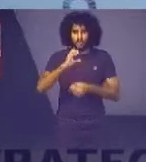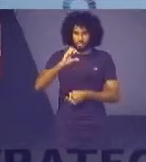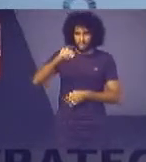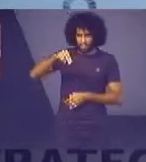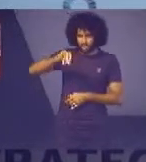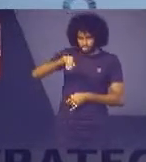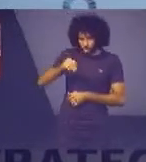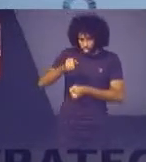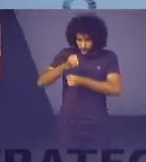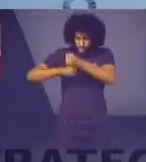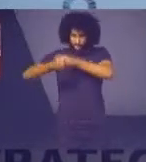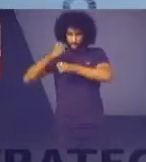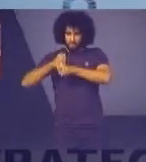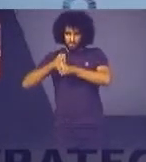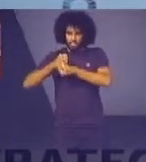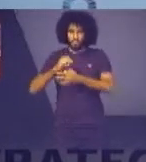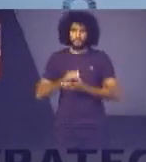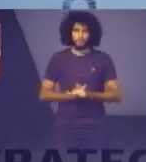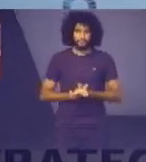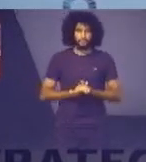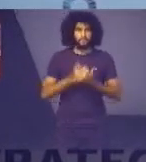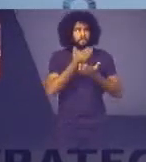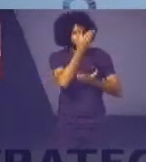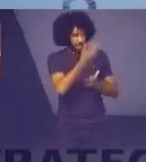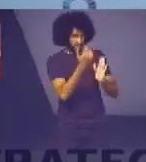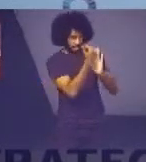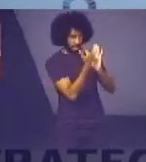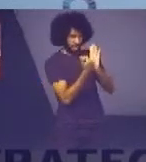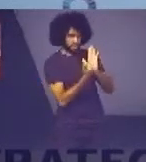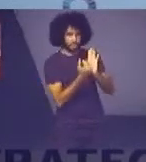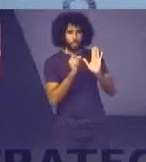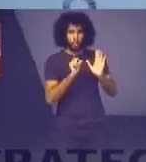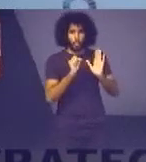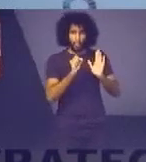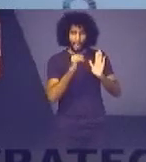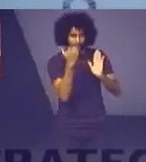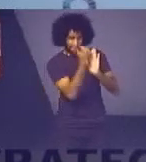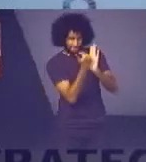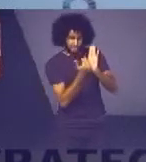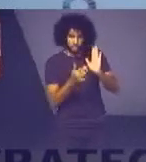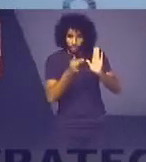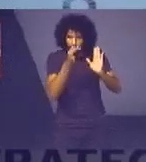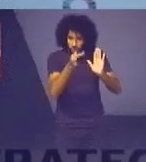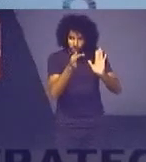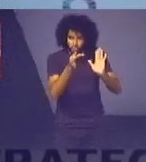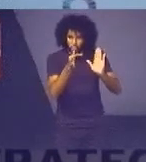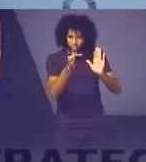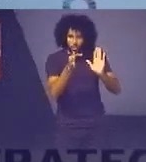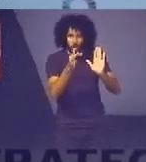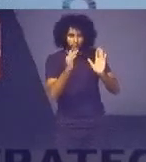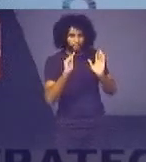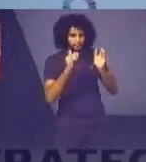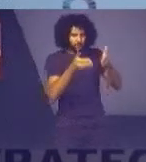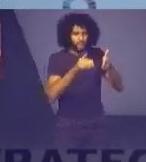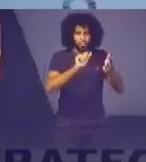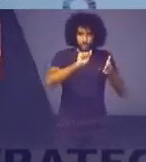passado A Agenda 2030 é um plano de ação global com foco em 5Ps